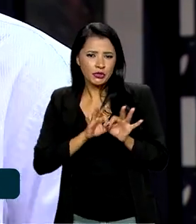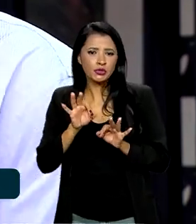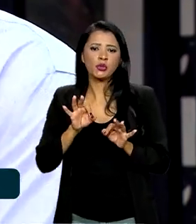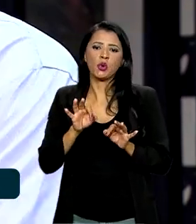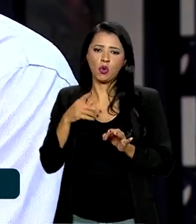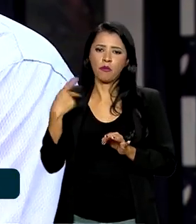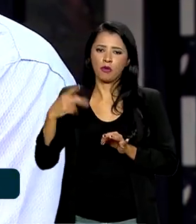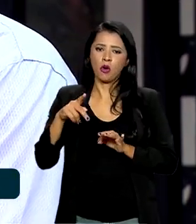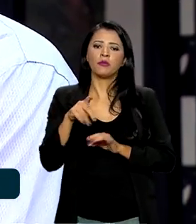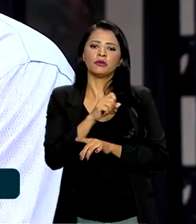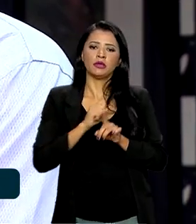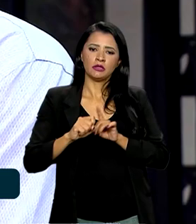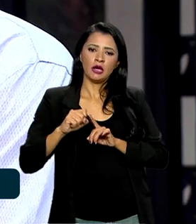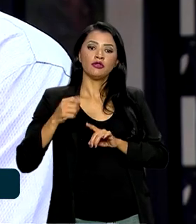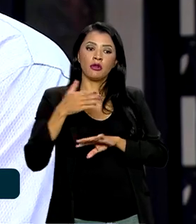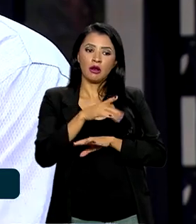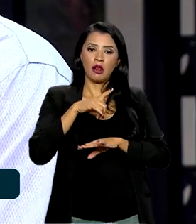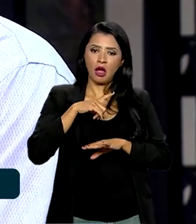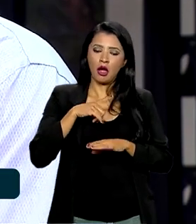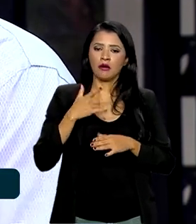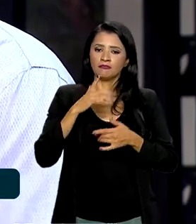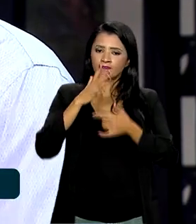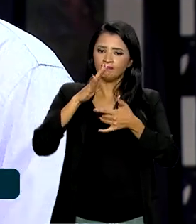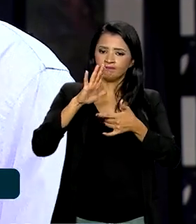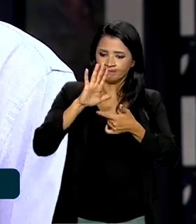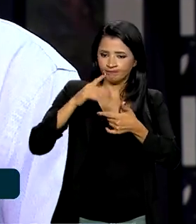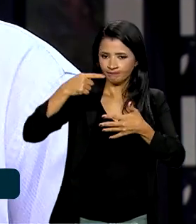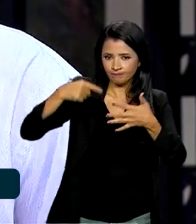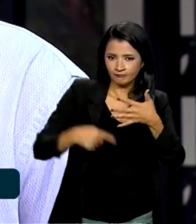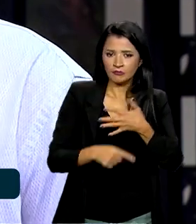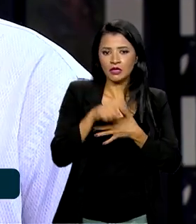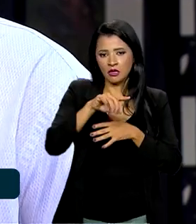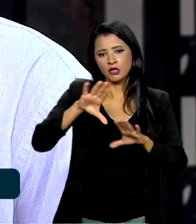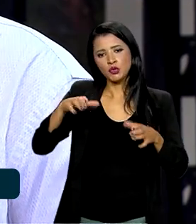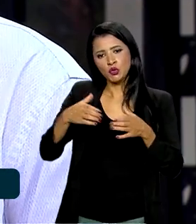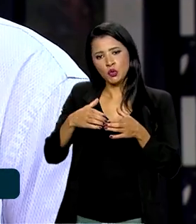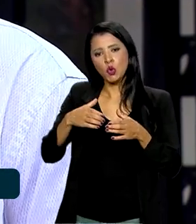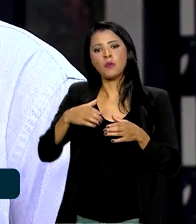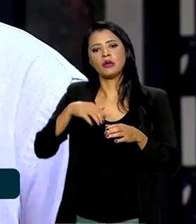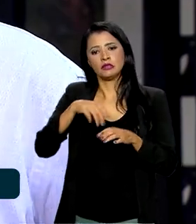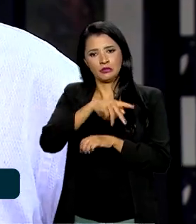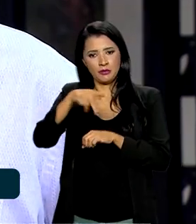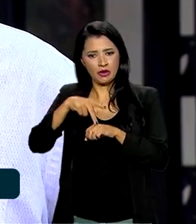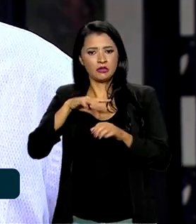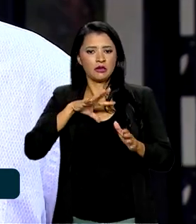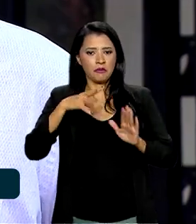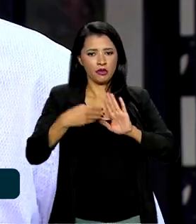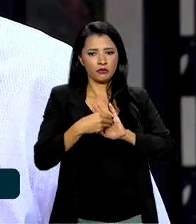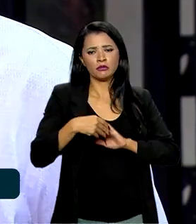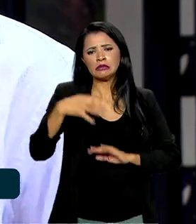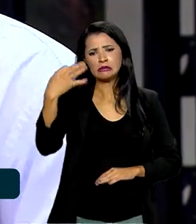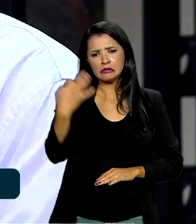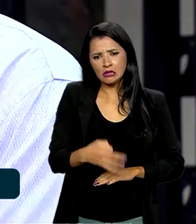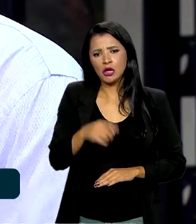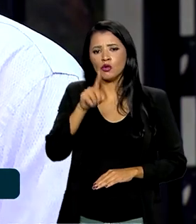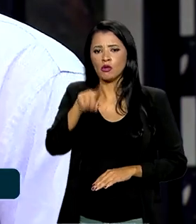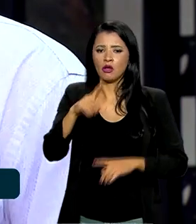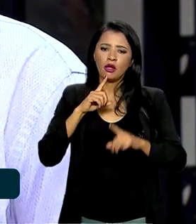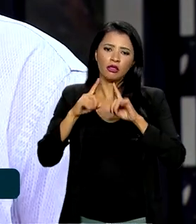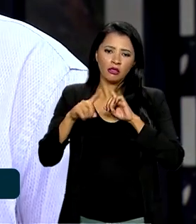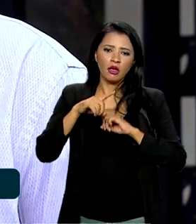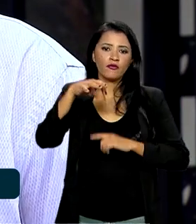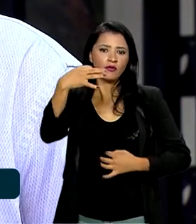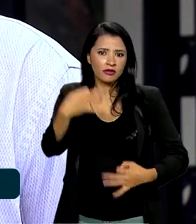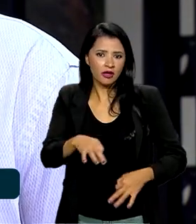da sociedade civil na cúpula, que é de forma inédita, na cúpula dos países amazônicos. E, certamente, é um diálogo que vai